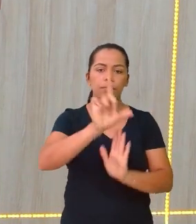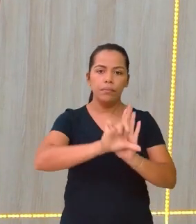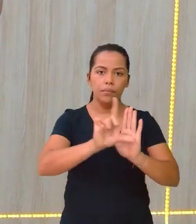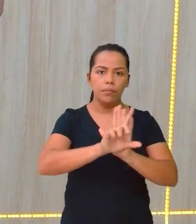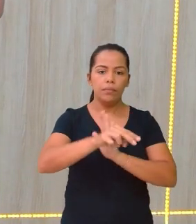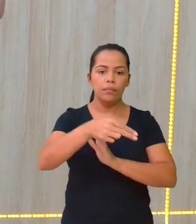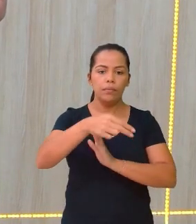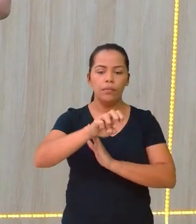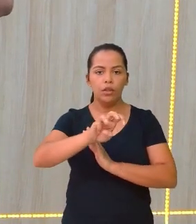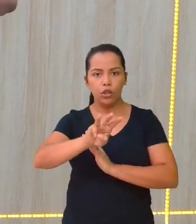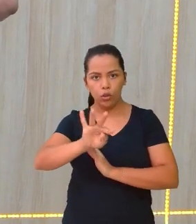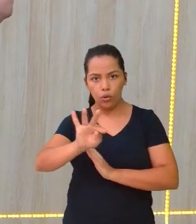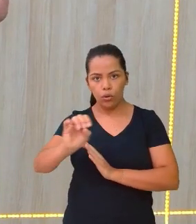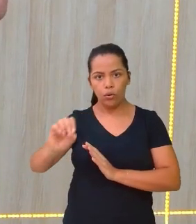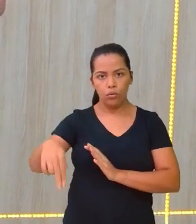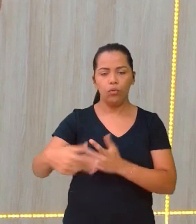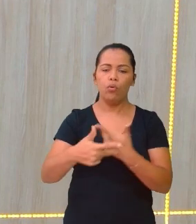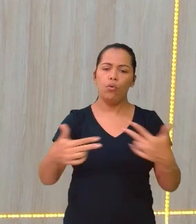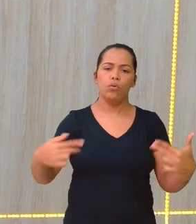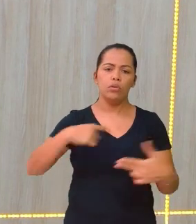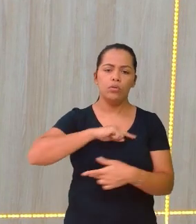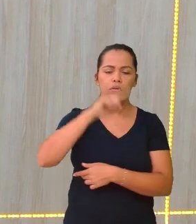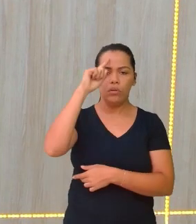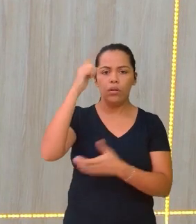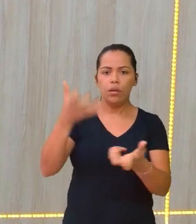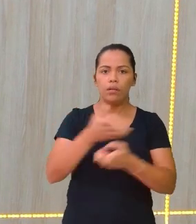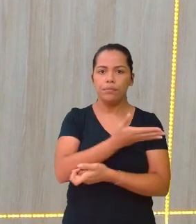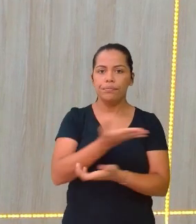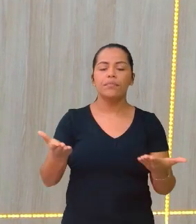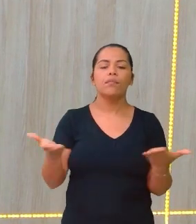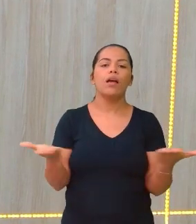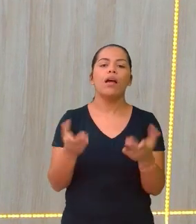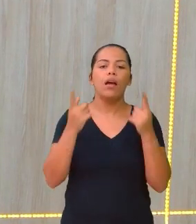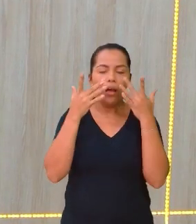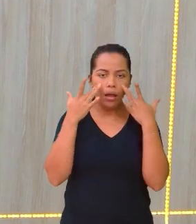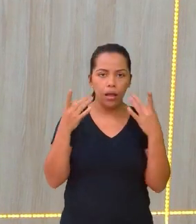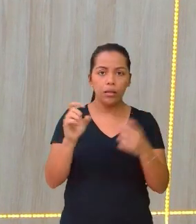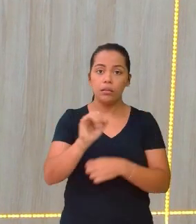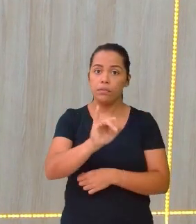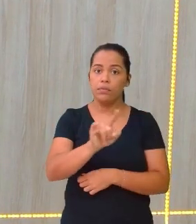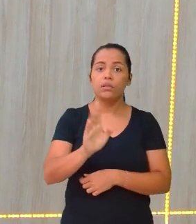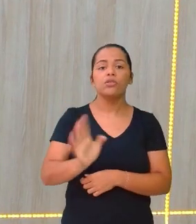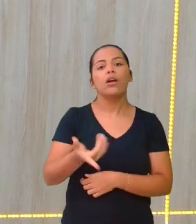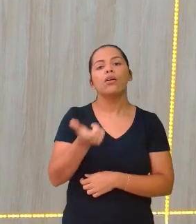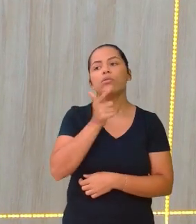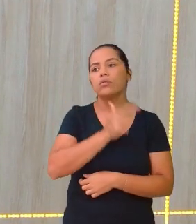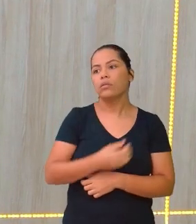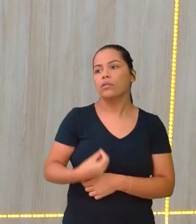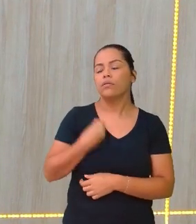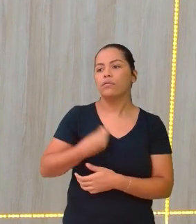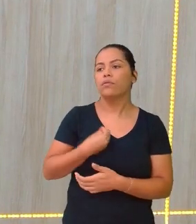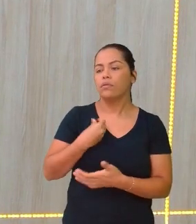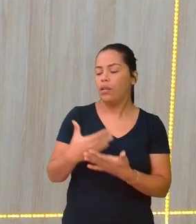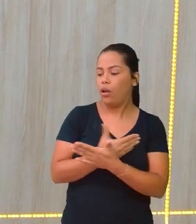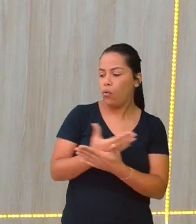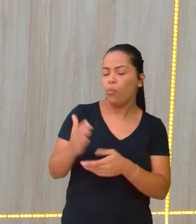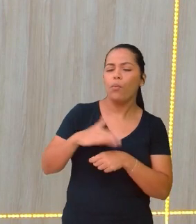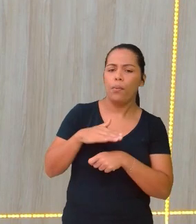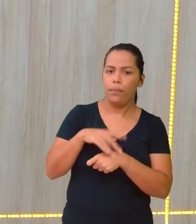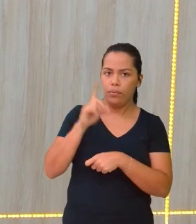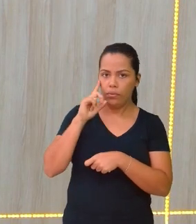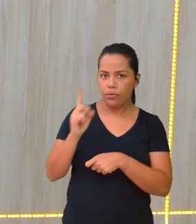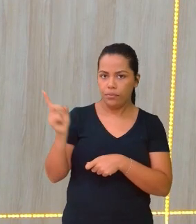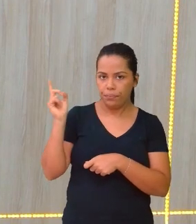do nosso dia a dia. Então, eu quero que vocês agora fiquem atentos e vejam se vocês já vivenciaram algumas situações como